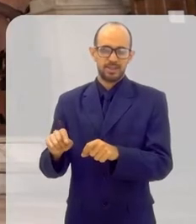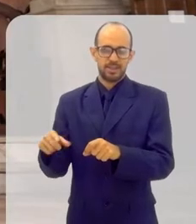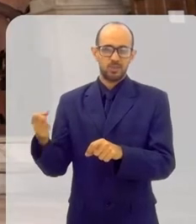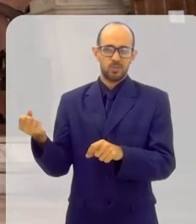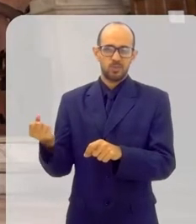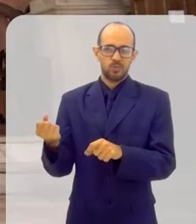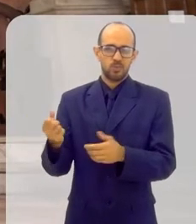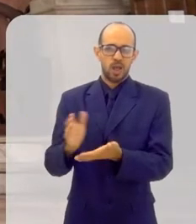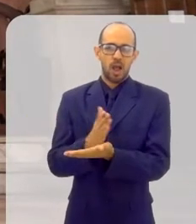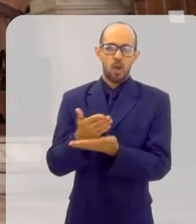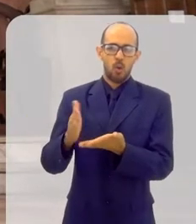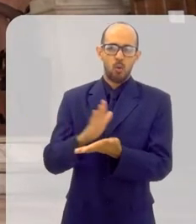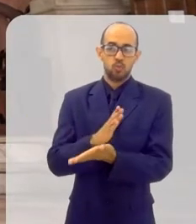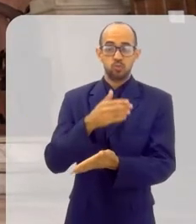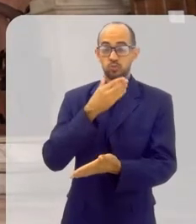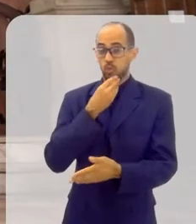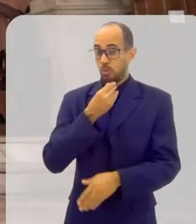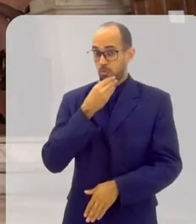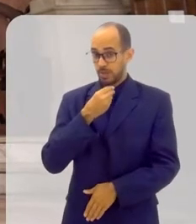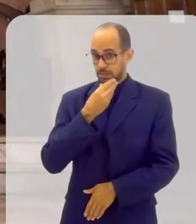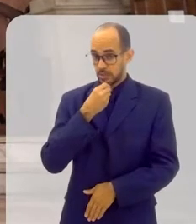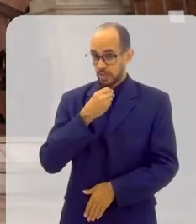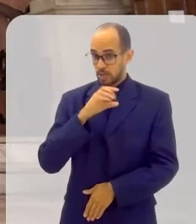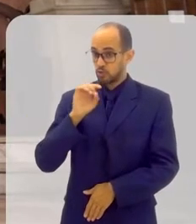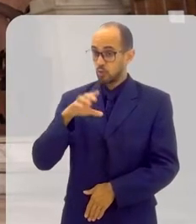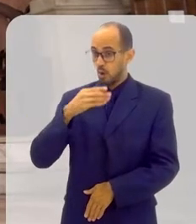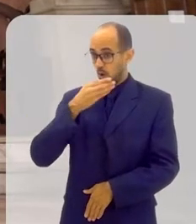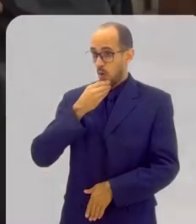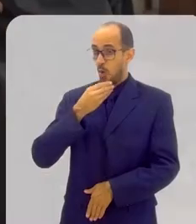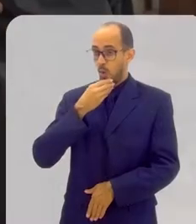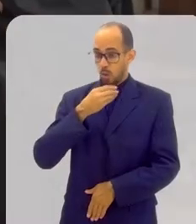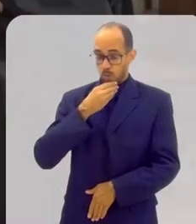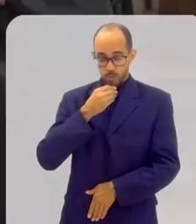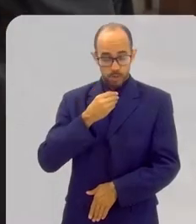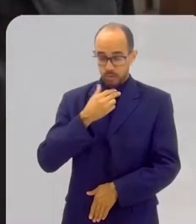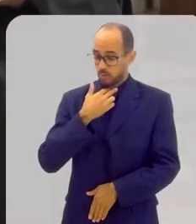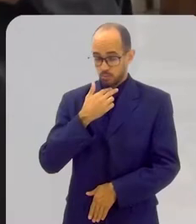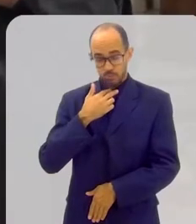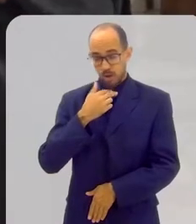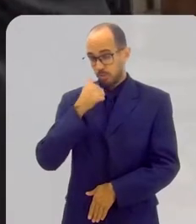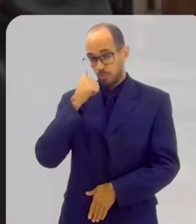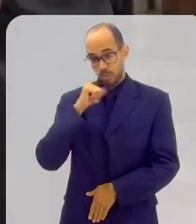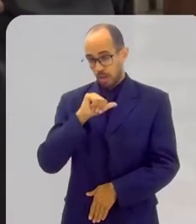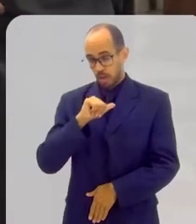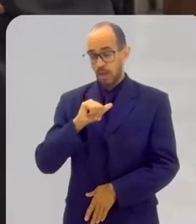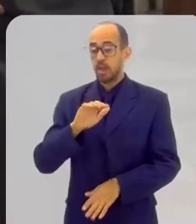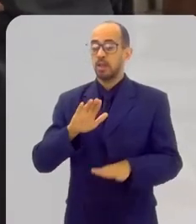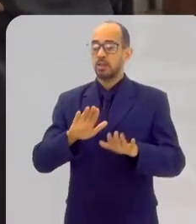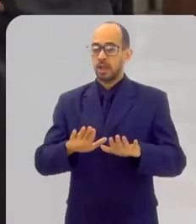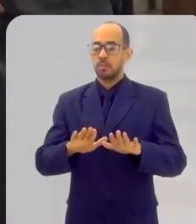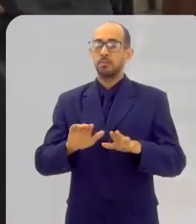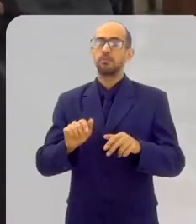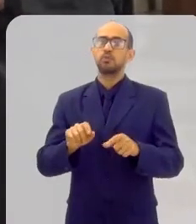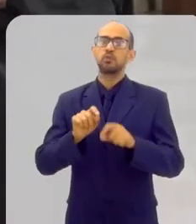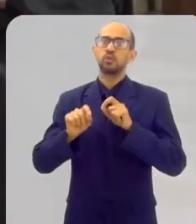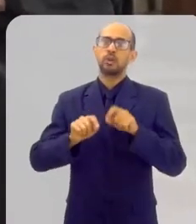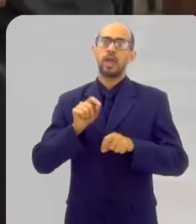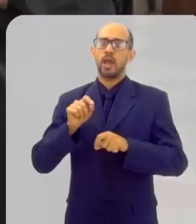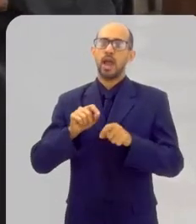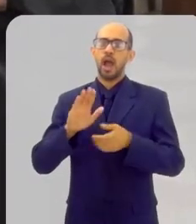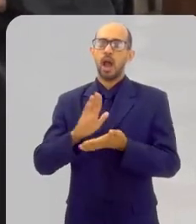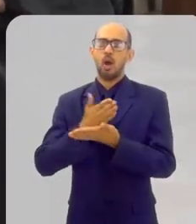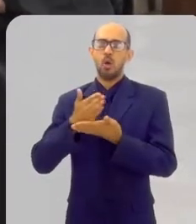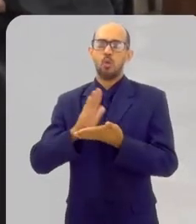sacramento em que alguns homens, aí é privativo dos fiéis do sexo masculino, em que alguns homens são